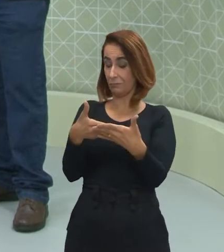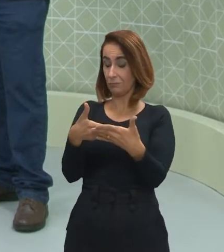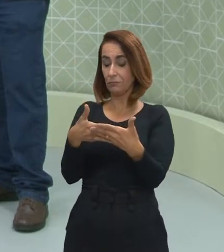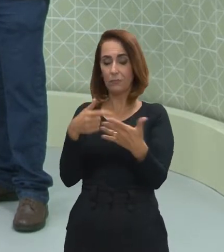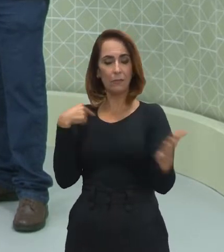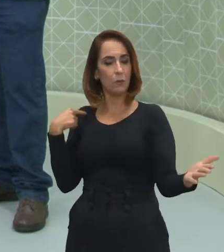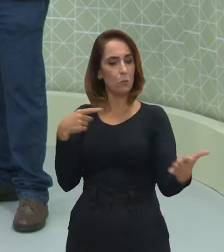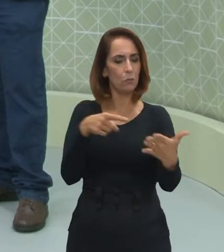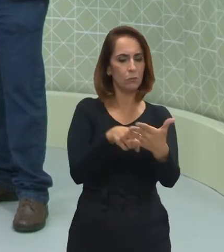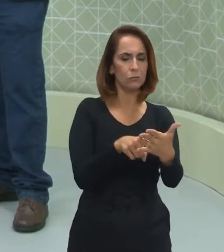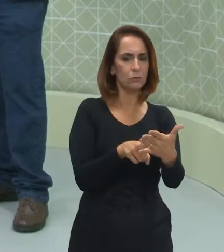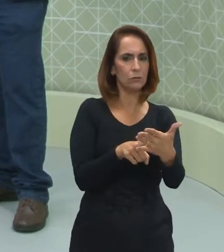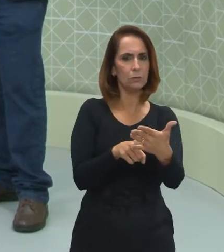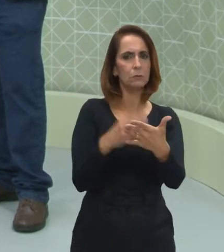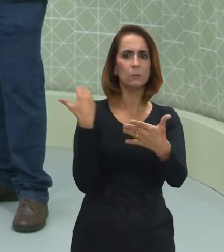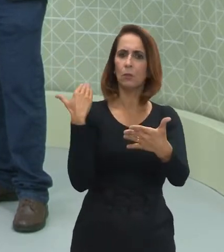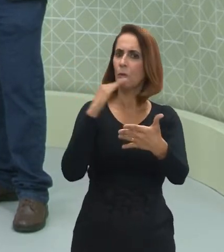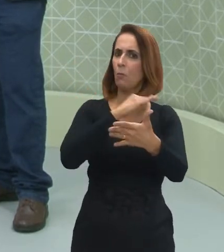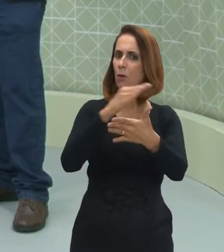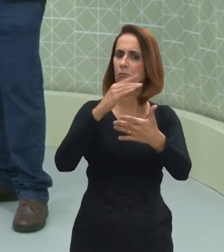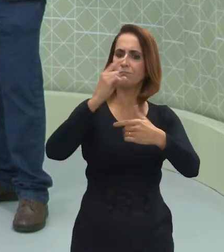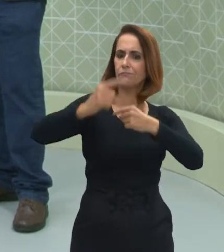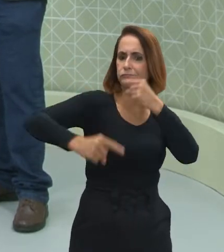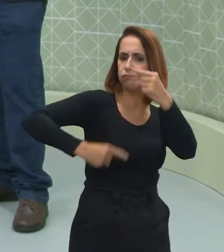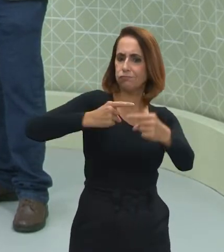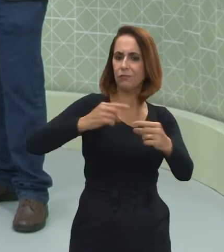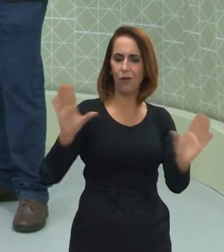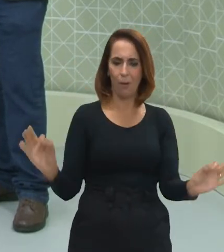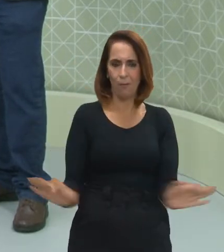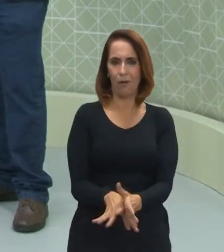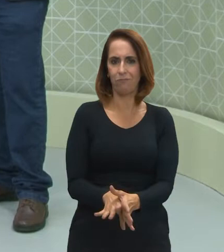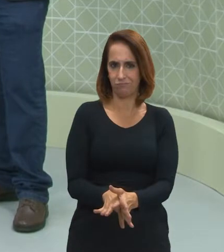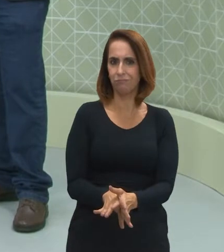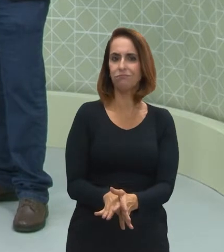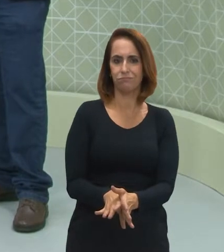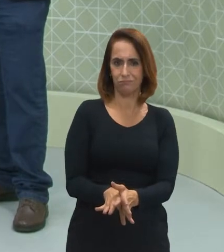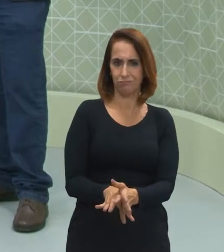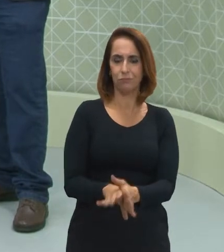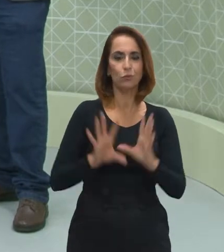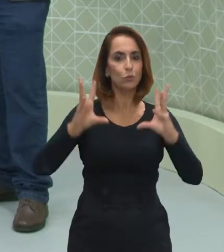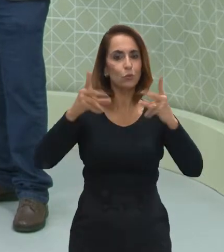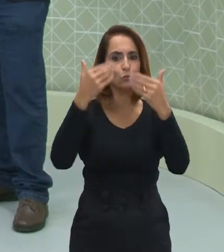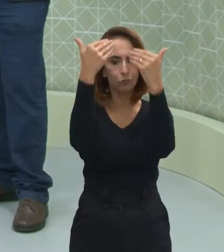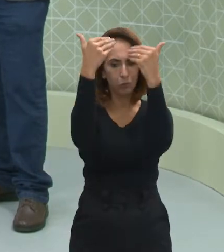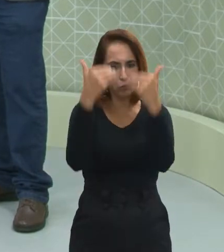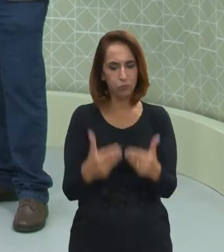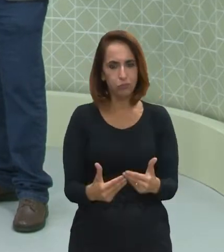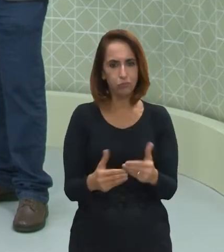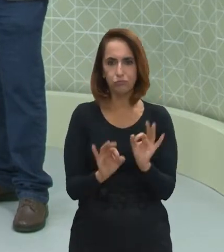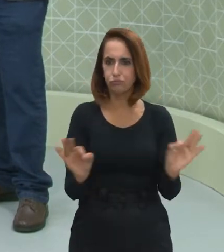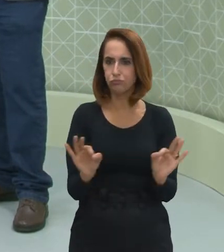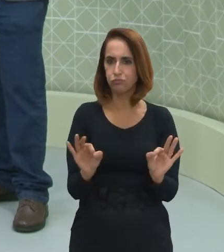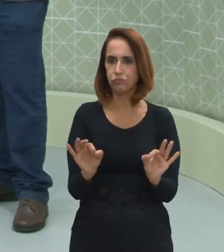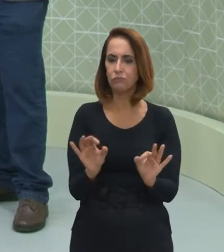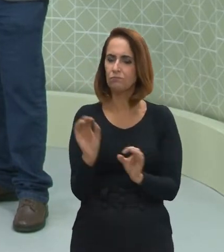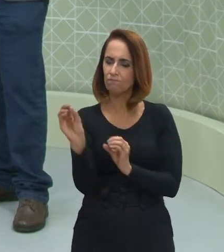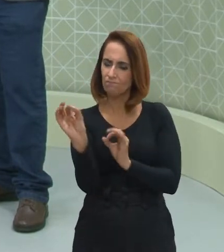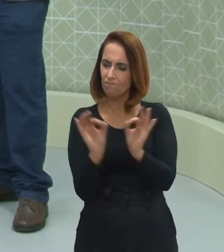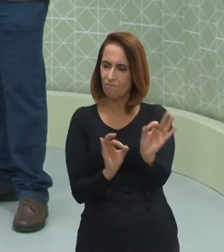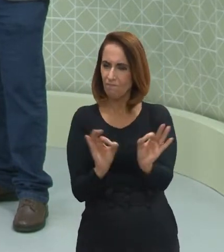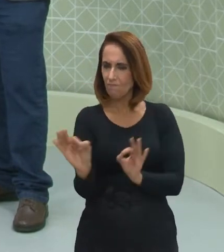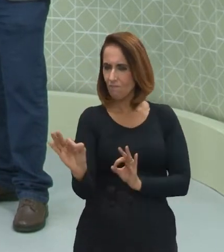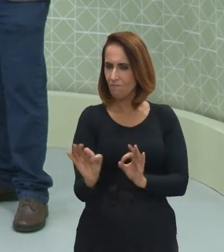demonstrar, introduzir, desenvolver e concluir tudo isso de uma forma bem